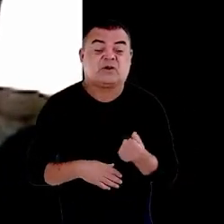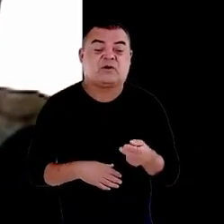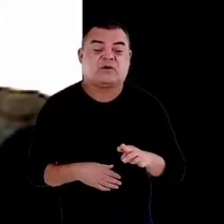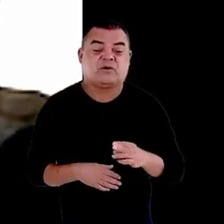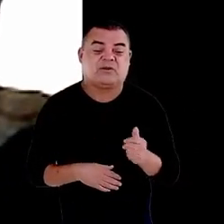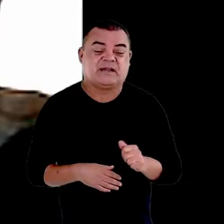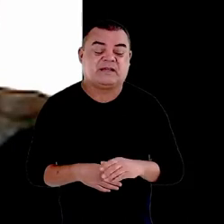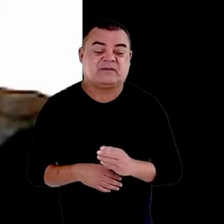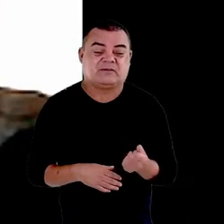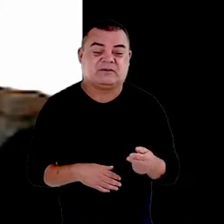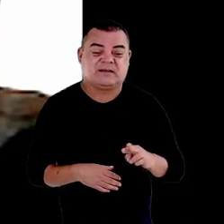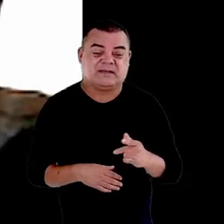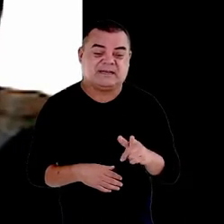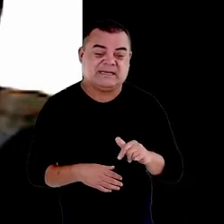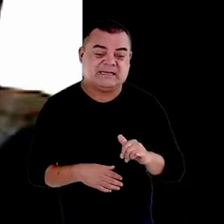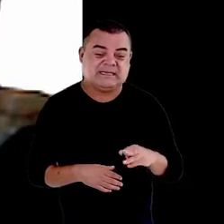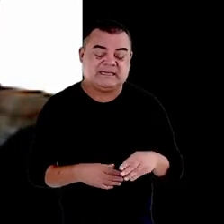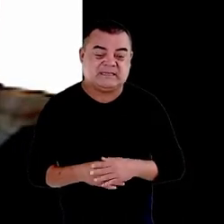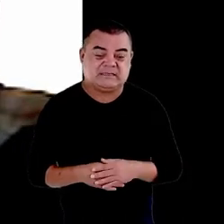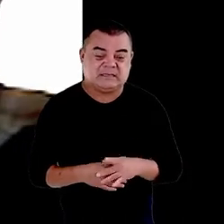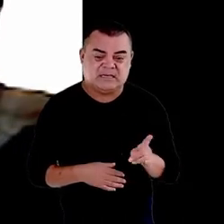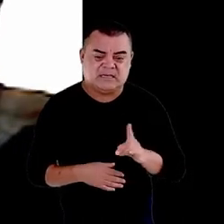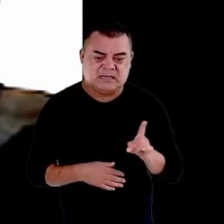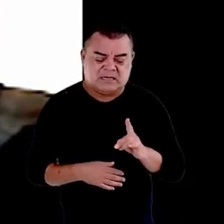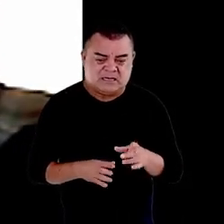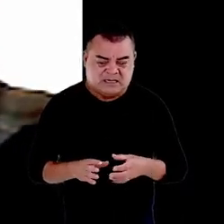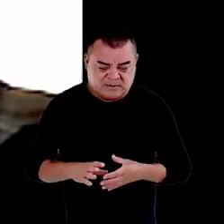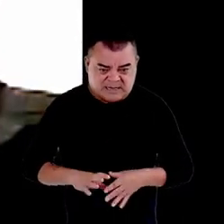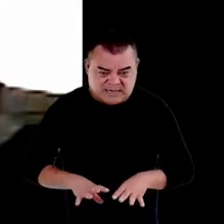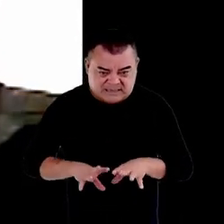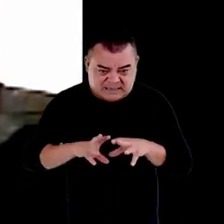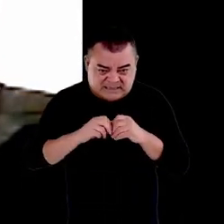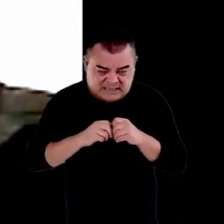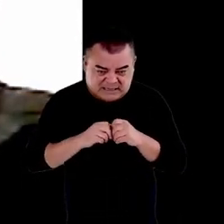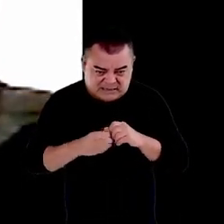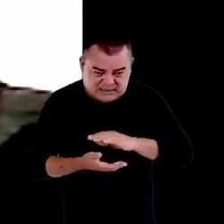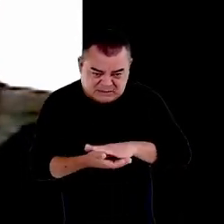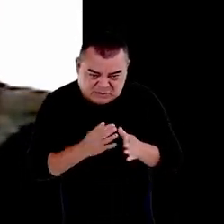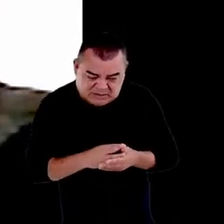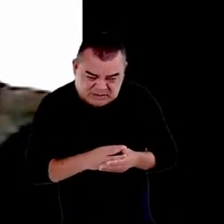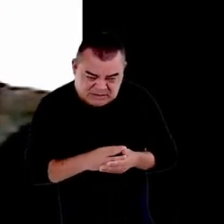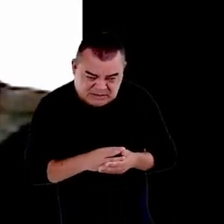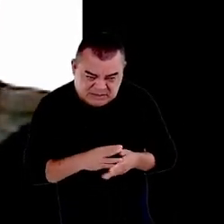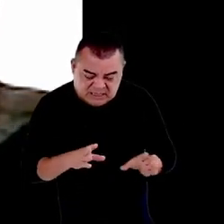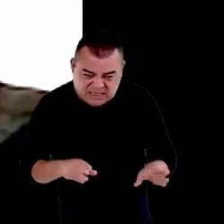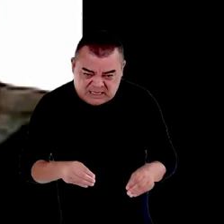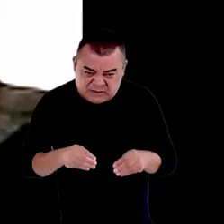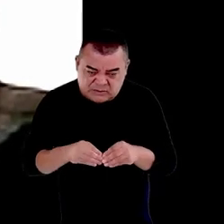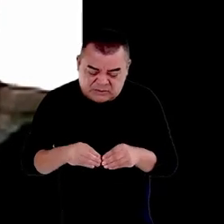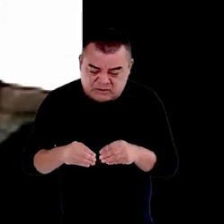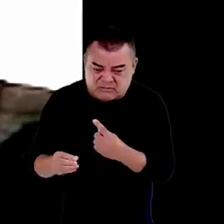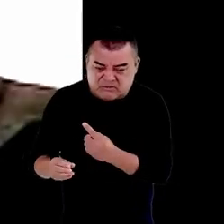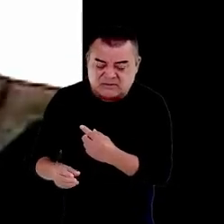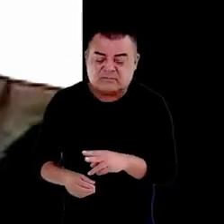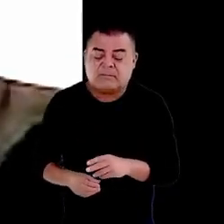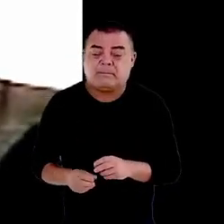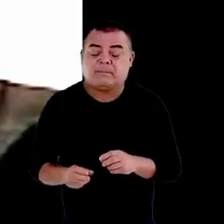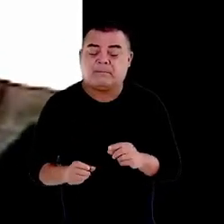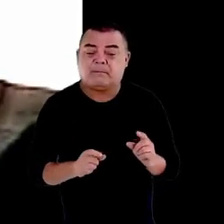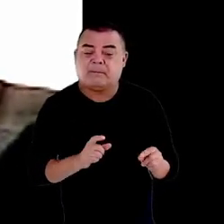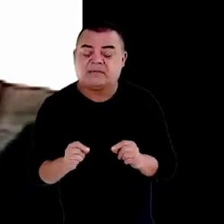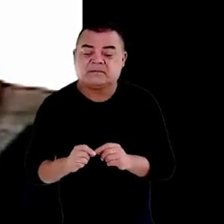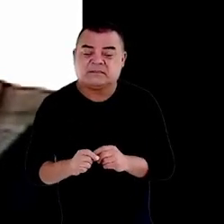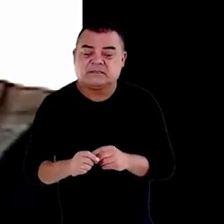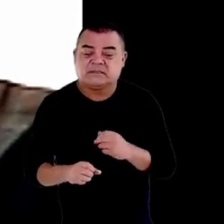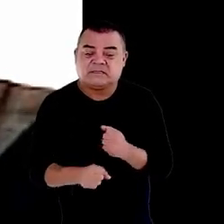que nos lembra não te deixes destruir a junta novas pedras recria a vida sempre então